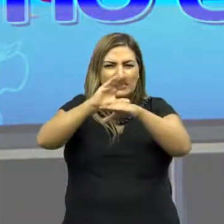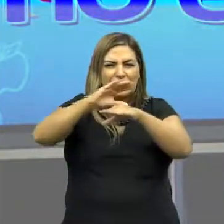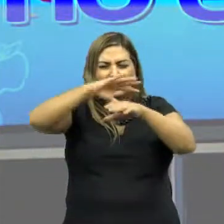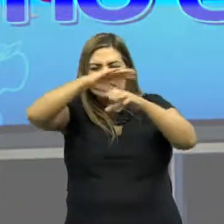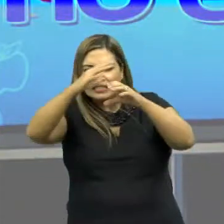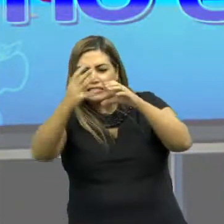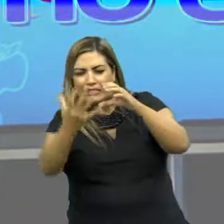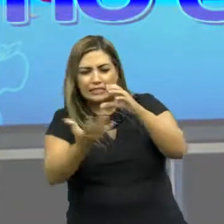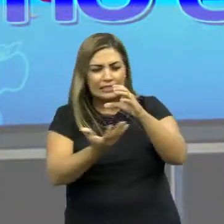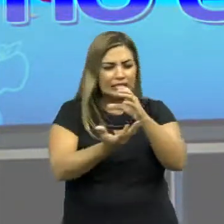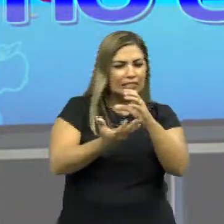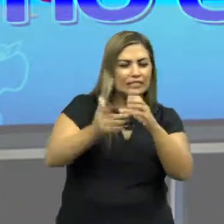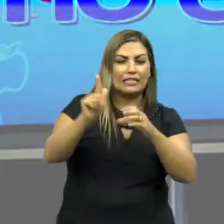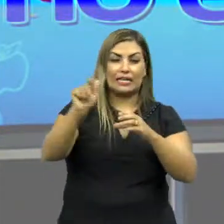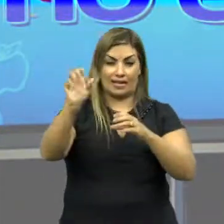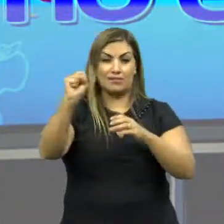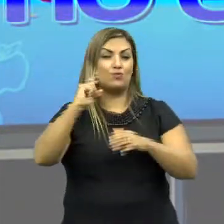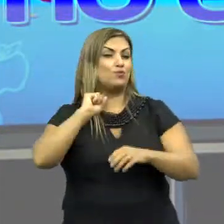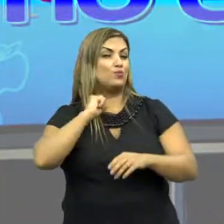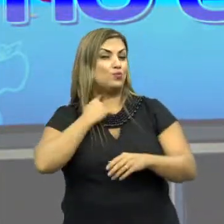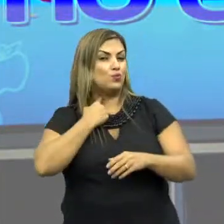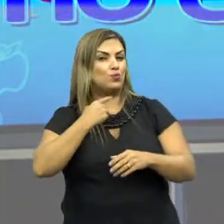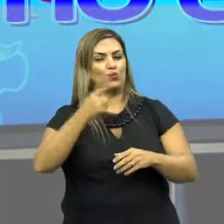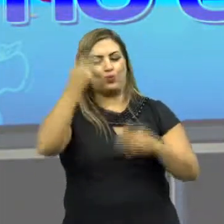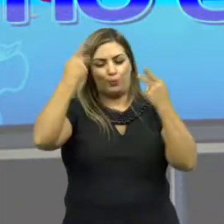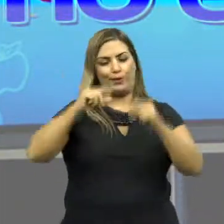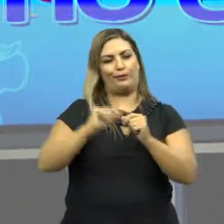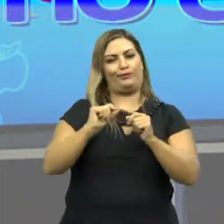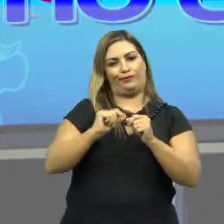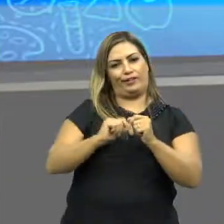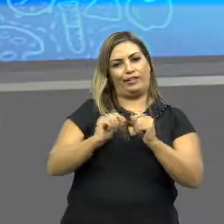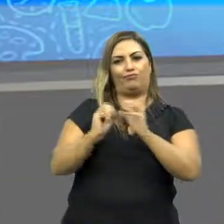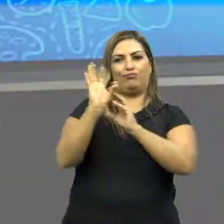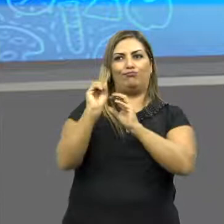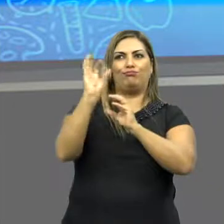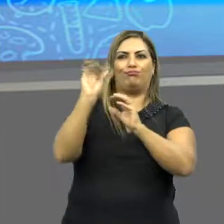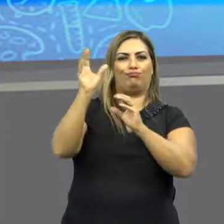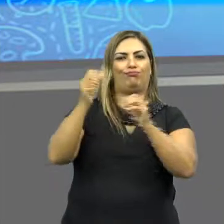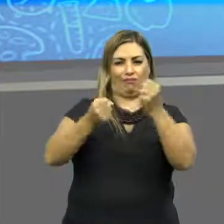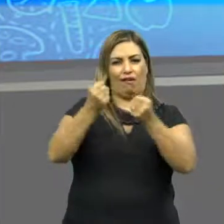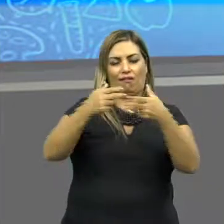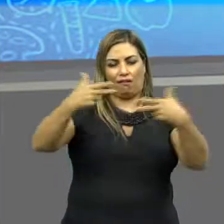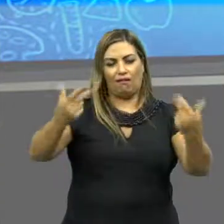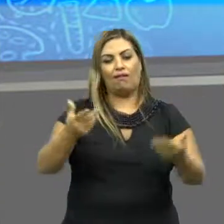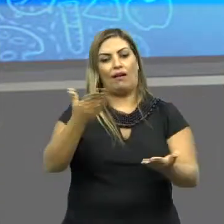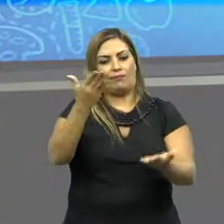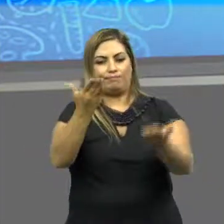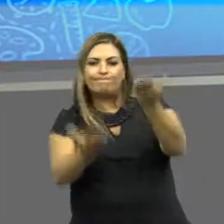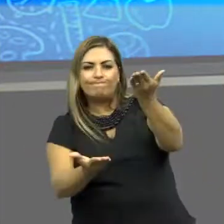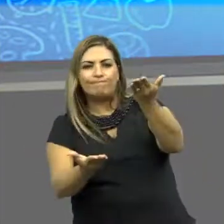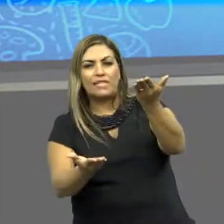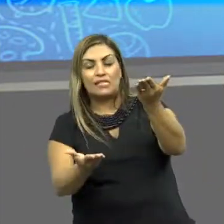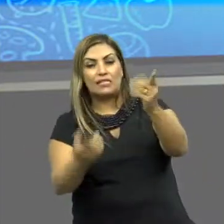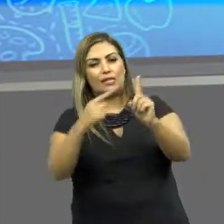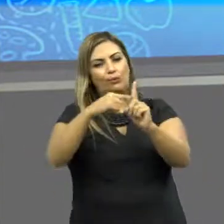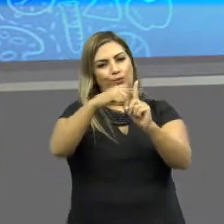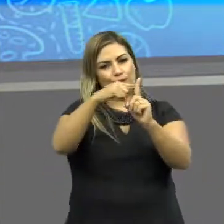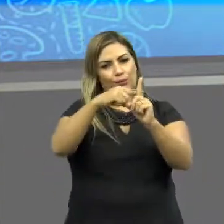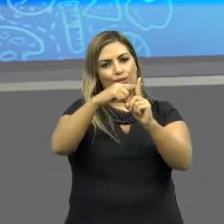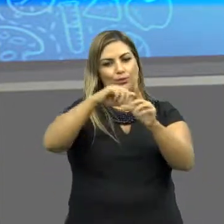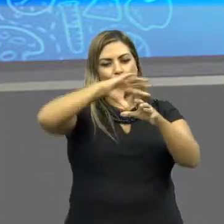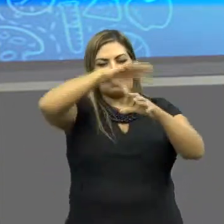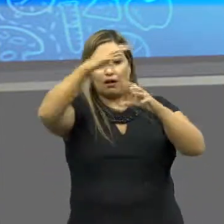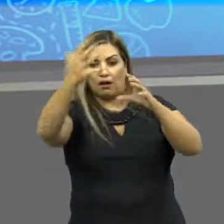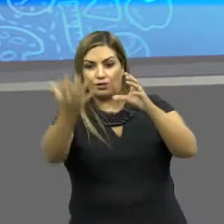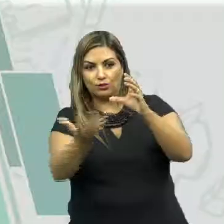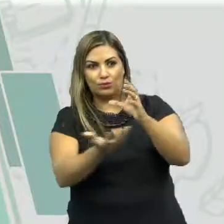uma camada de cor cinza oriunda de gases emitidos por ações humanas. Ocorre assim uma desestabilização momentânea na